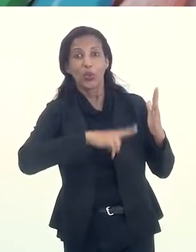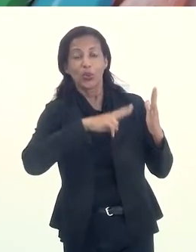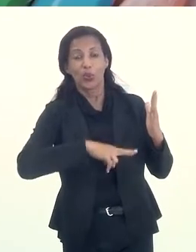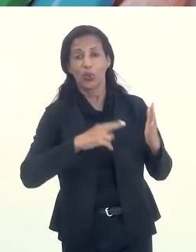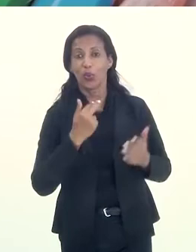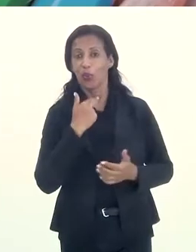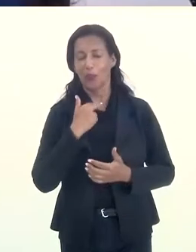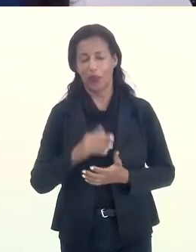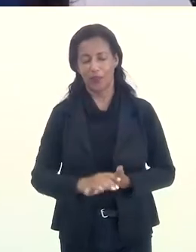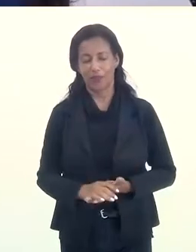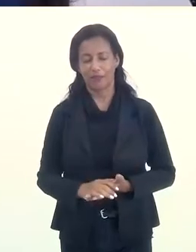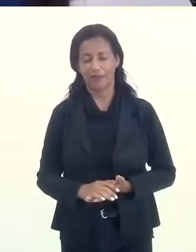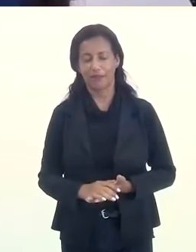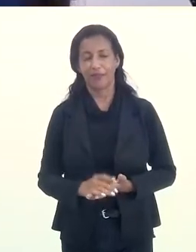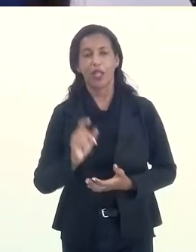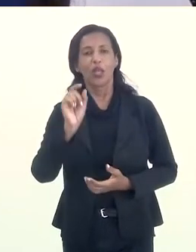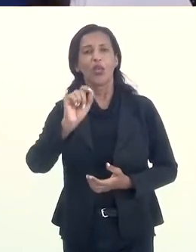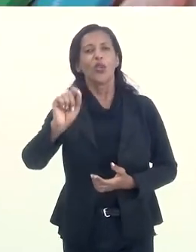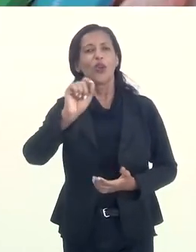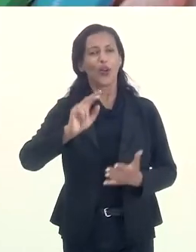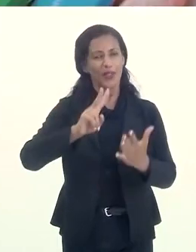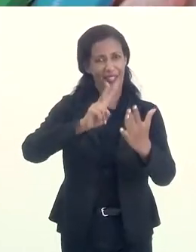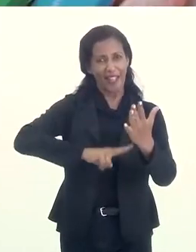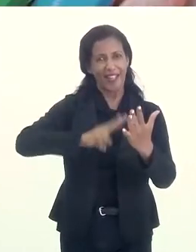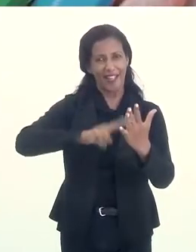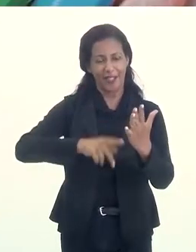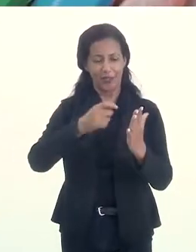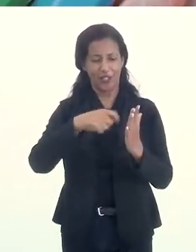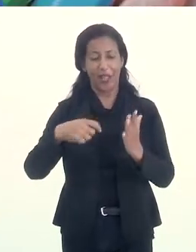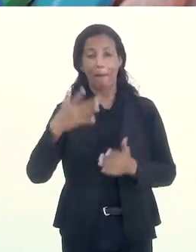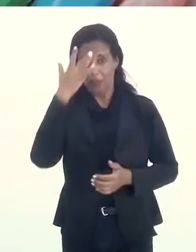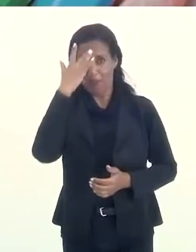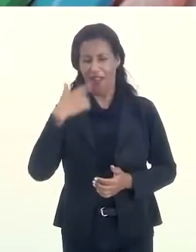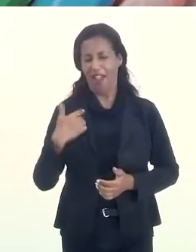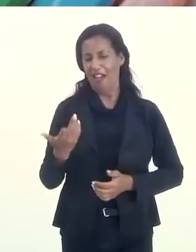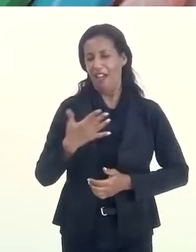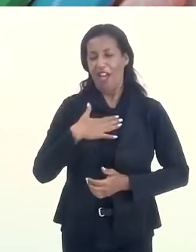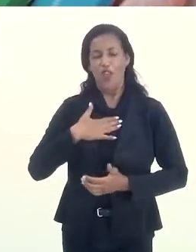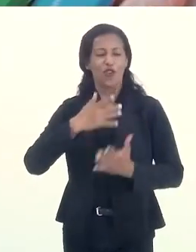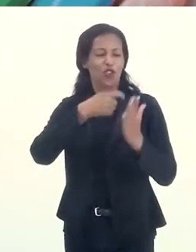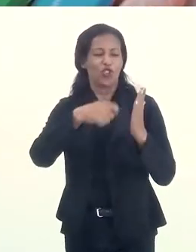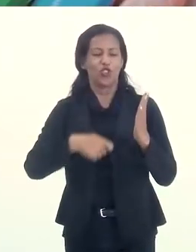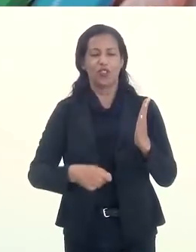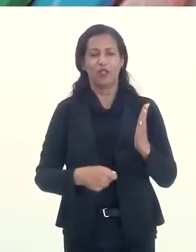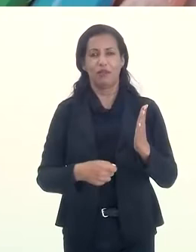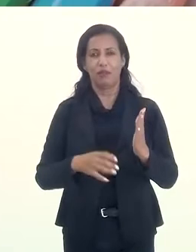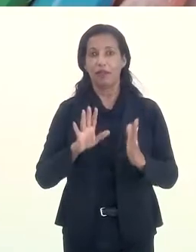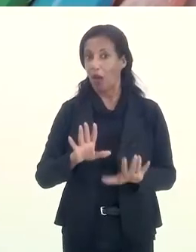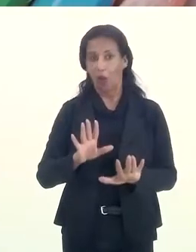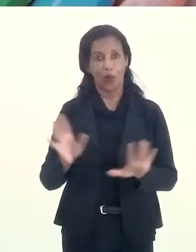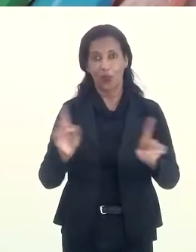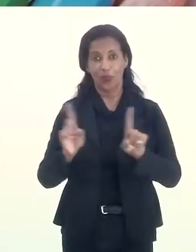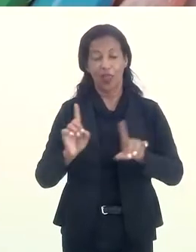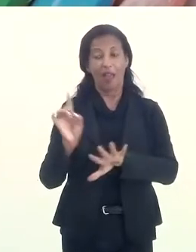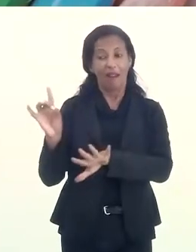E olha o que é lindo na escrita, e as pessoas dizem, ah, eu sei escrever. Então, escrevo para... Não.